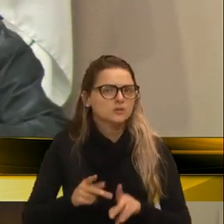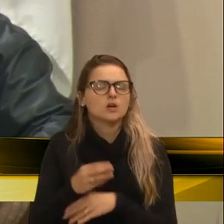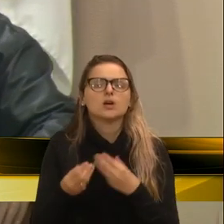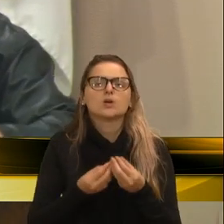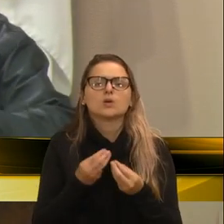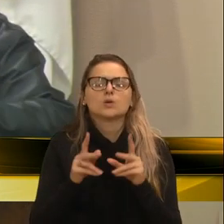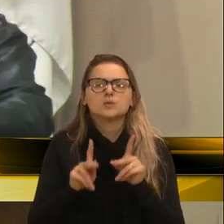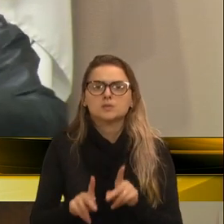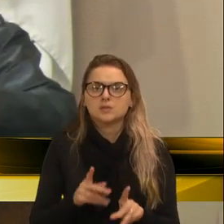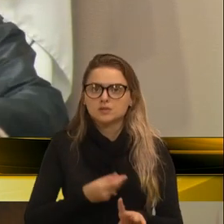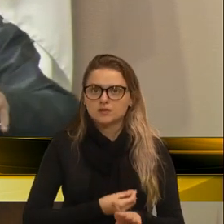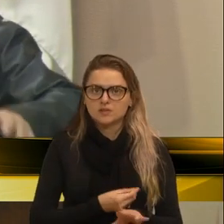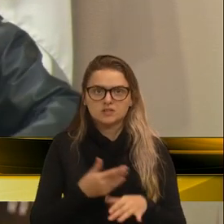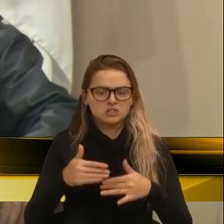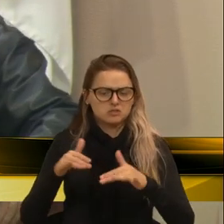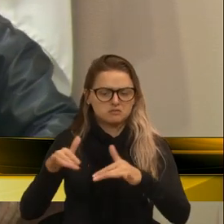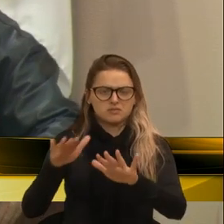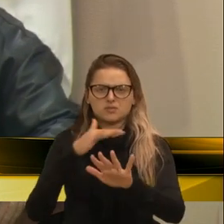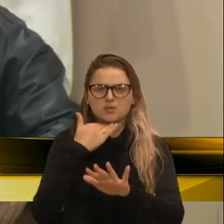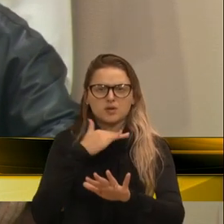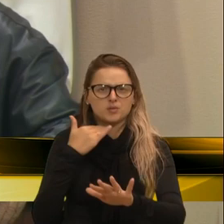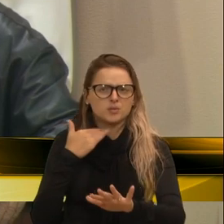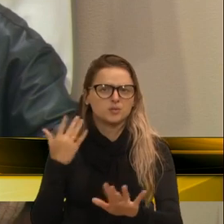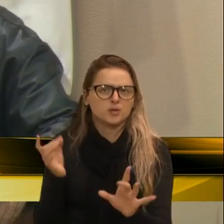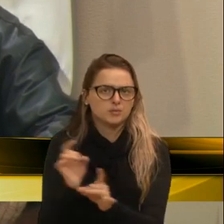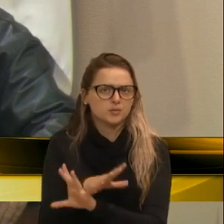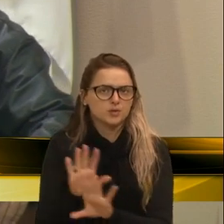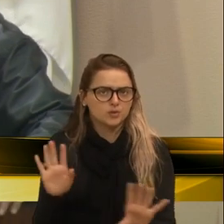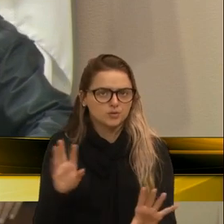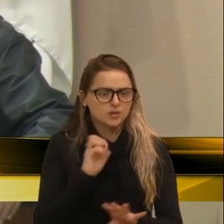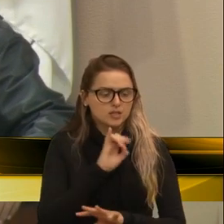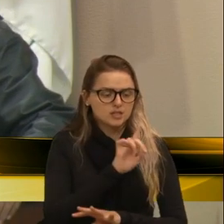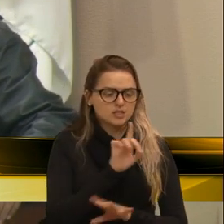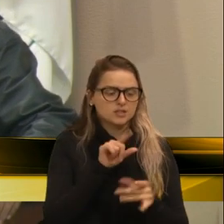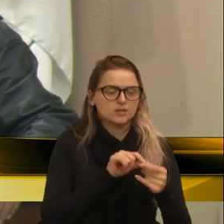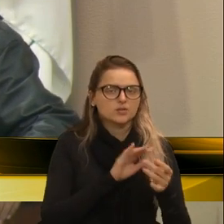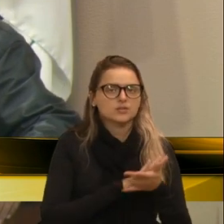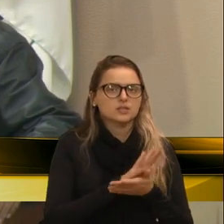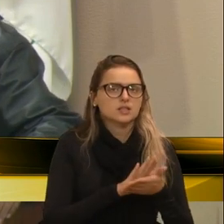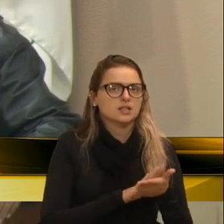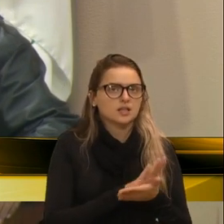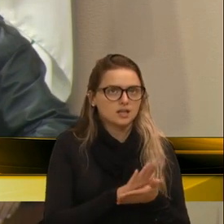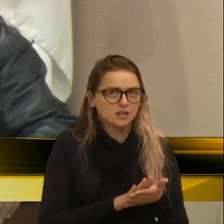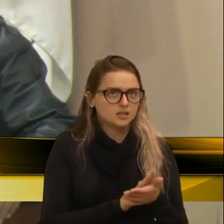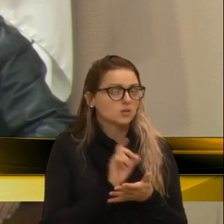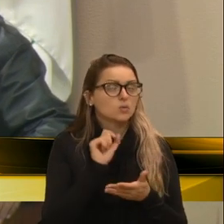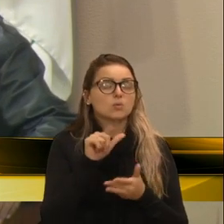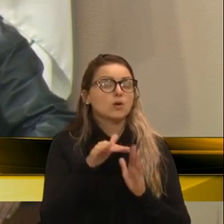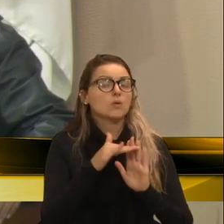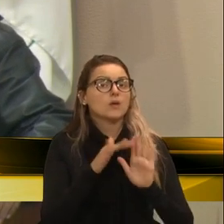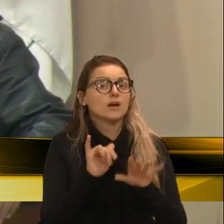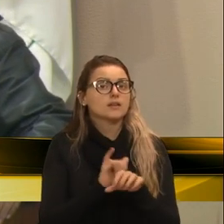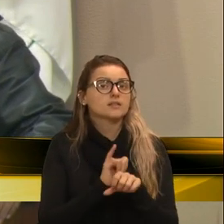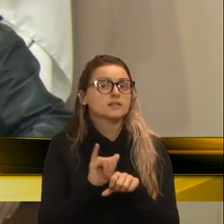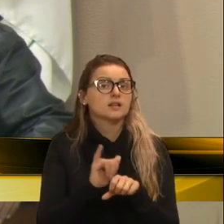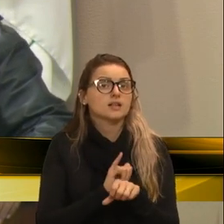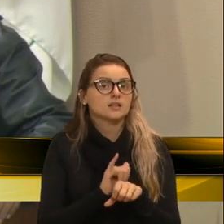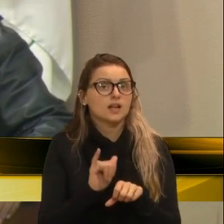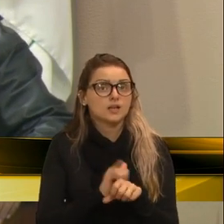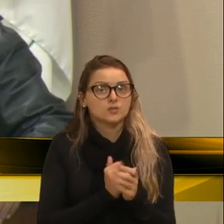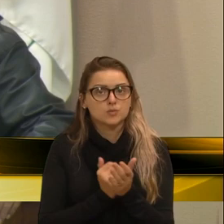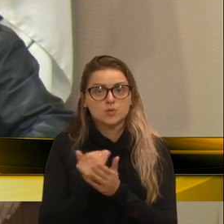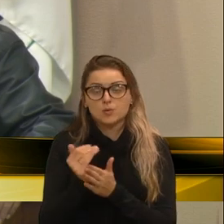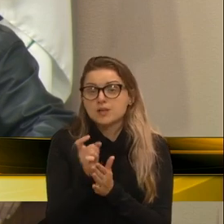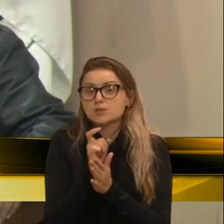O que simplesmente estão morrendo e pronto? Se nós não fizermos nada, qual é o plano para o inverno? Tem